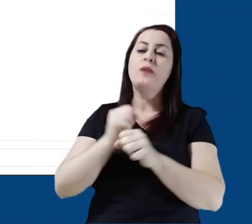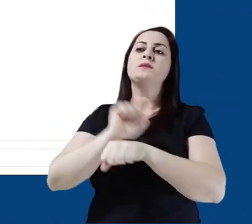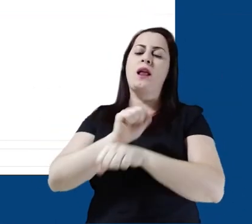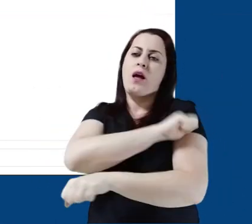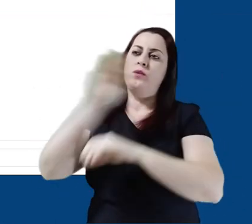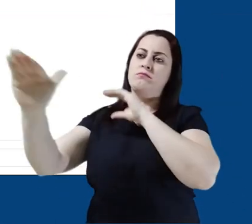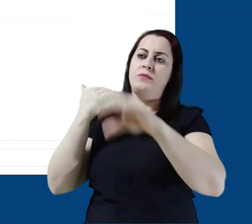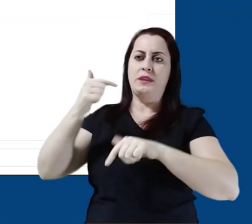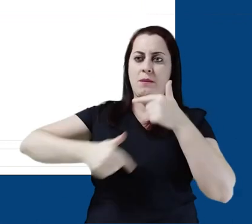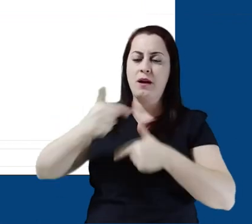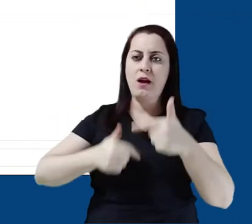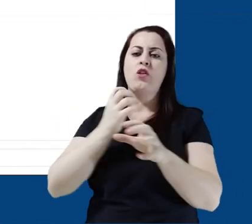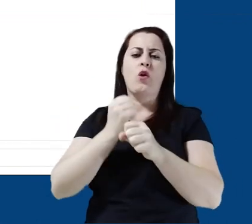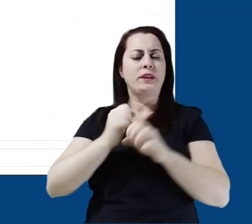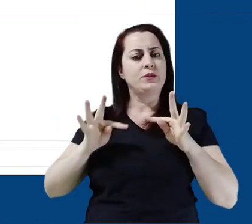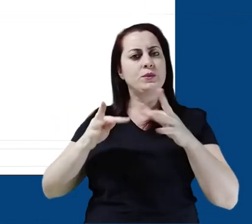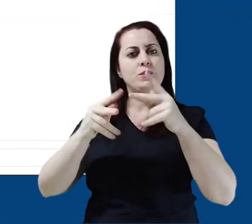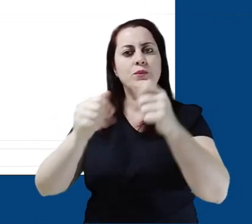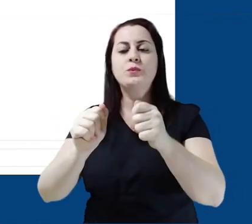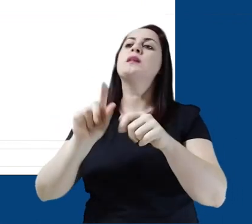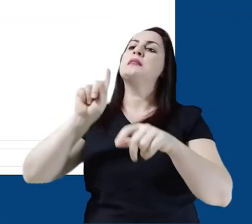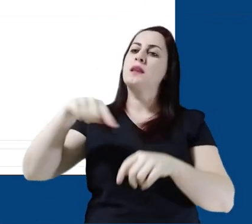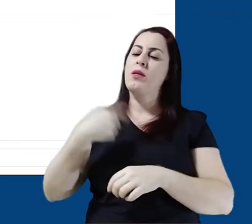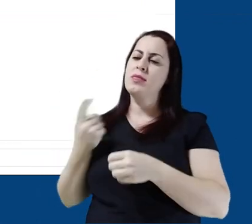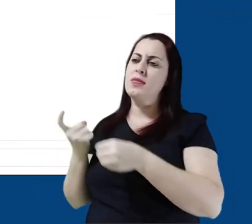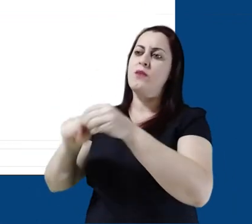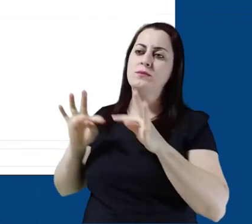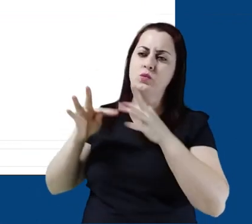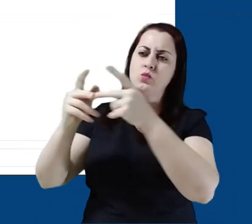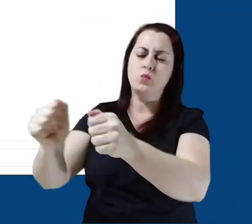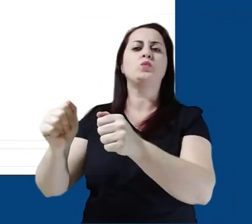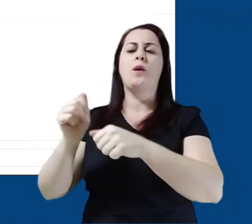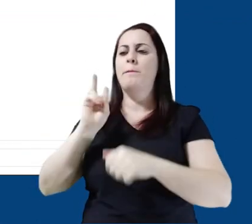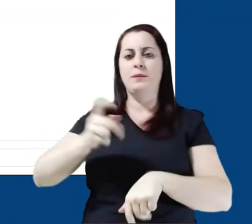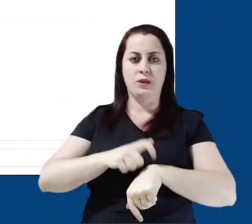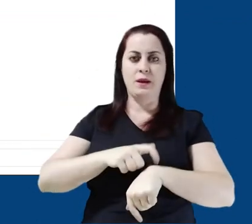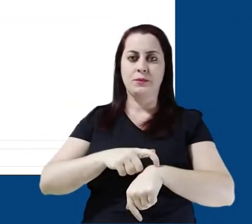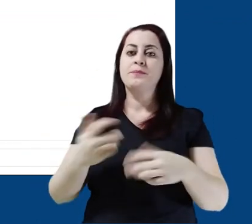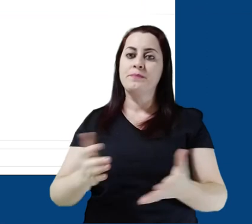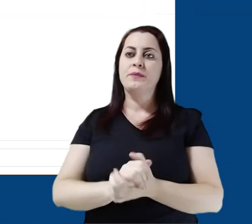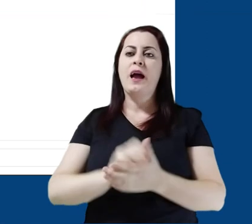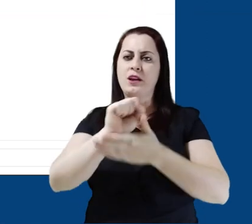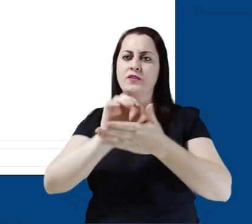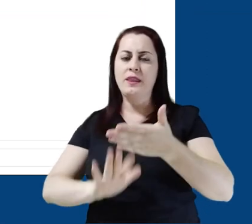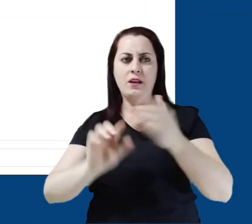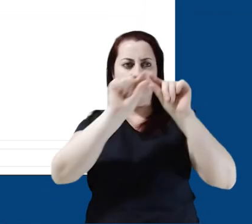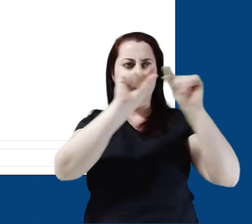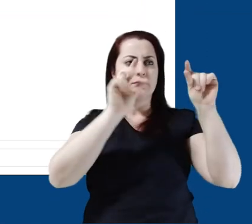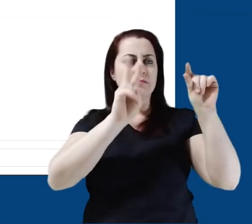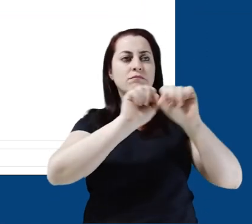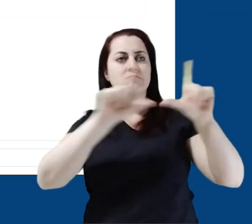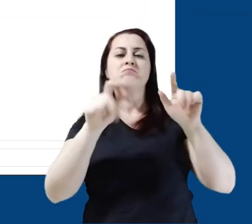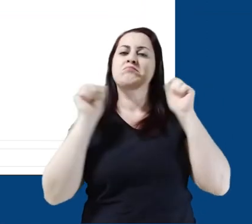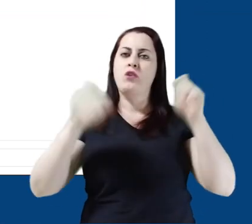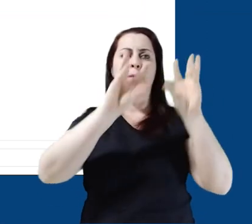esperar que os alunos enviem os trabalhos, dar nota de todo mundo e depois devolver todos de uma única vez. Explore o uso das atividades